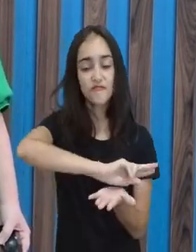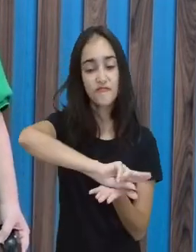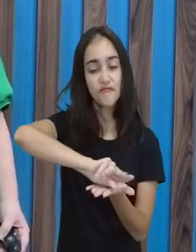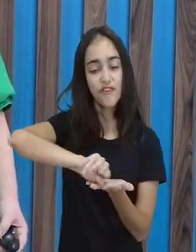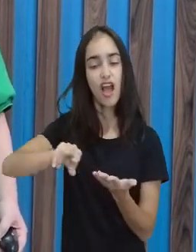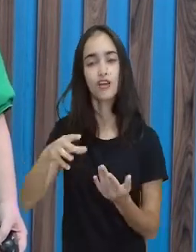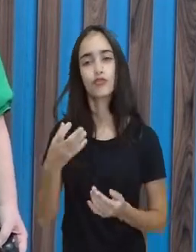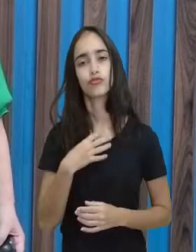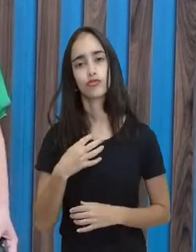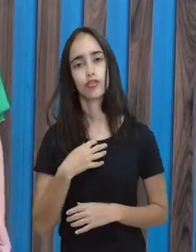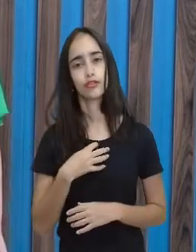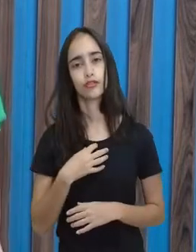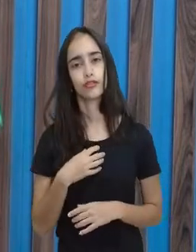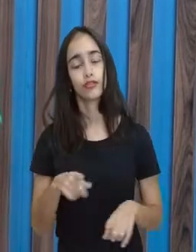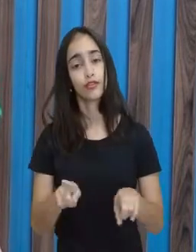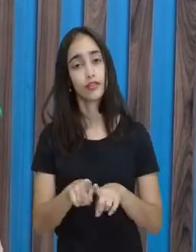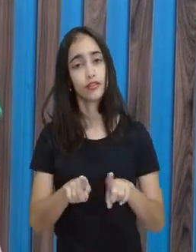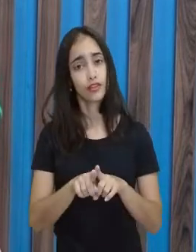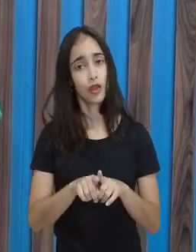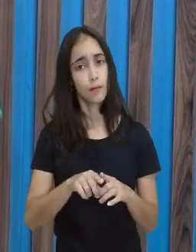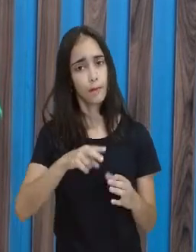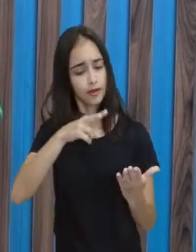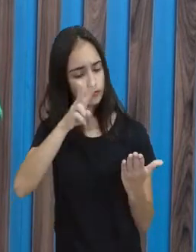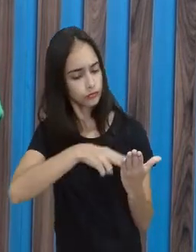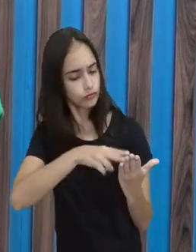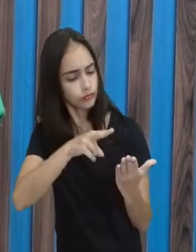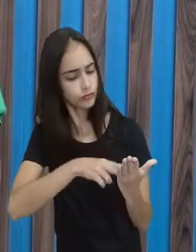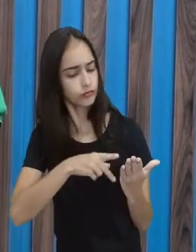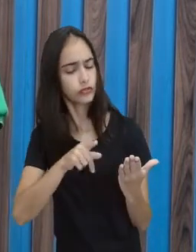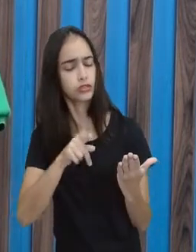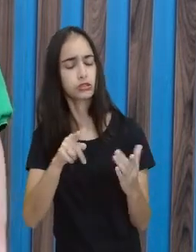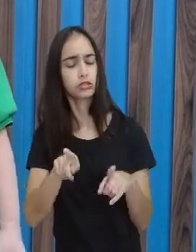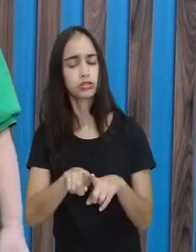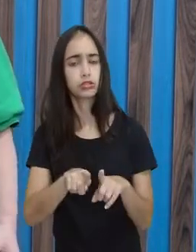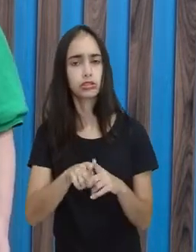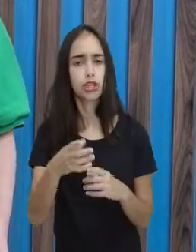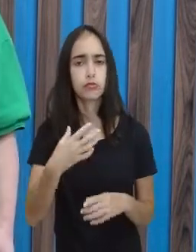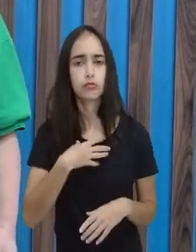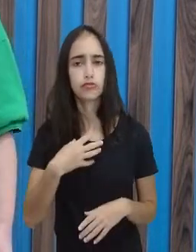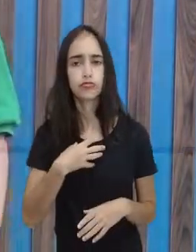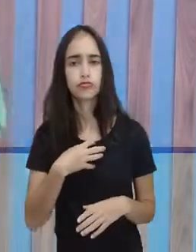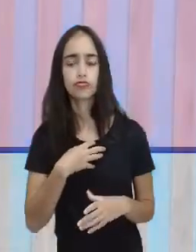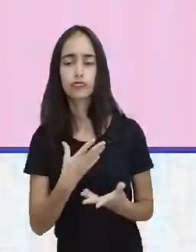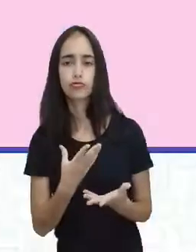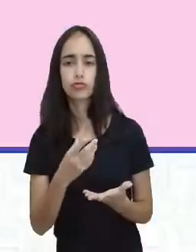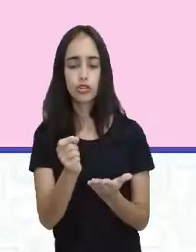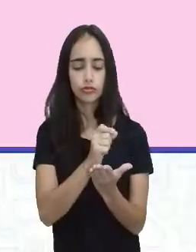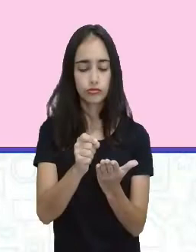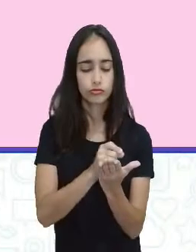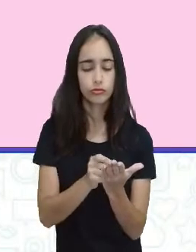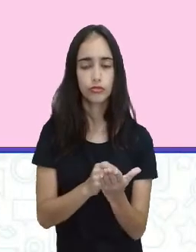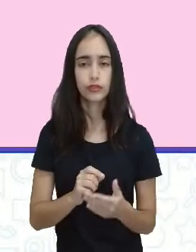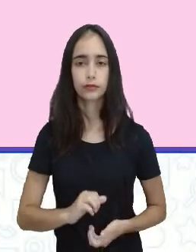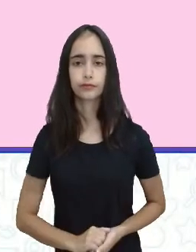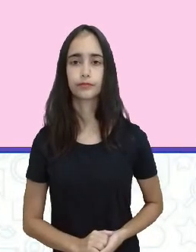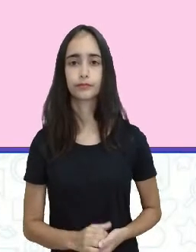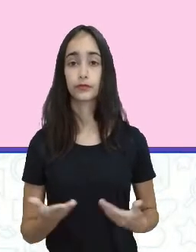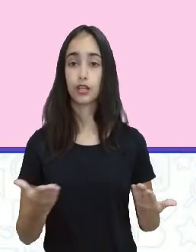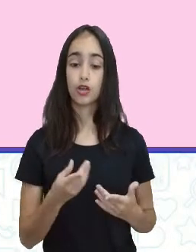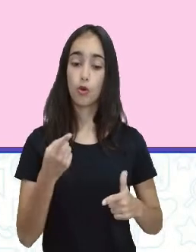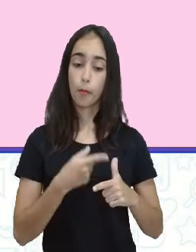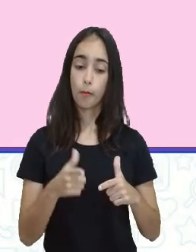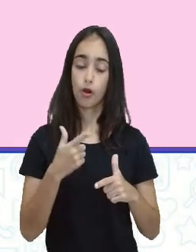leitura, mas na sua escrita também. Tá? Então, vamos lá. Eu tenho esta questão aqui.